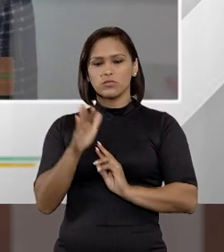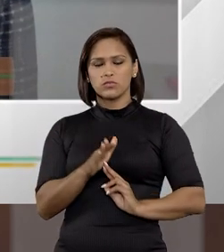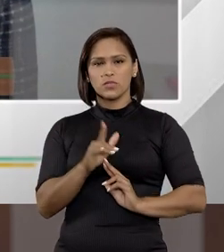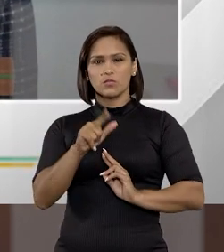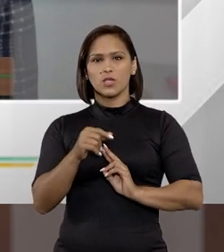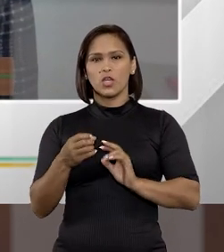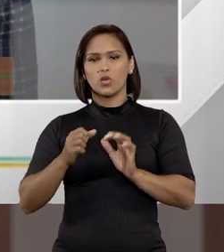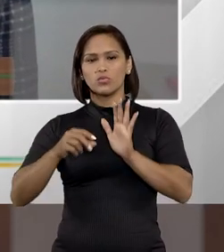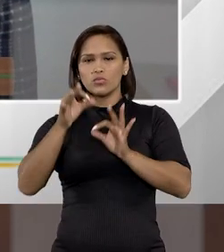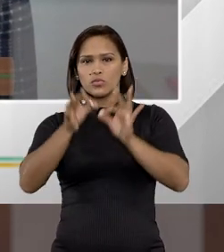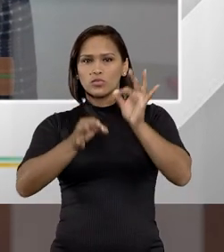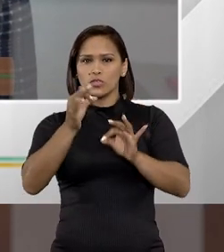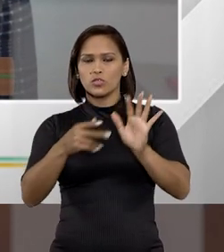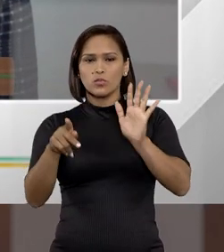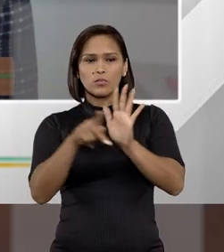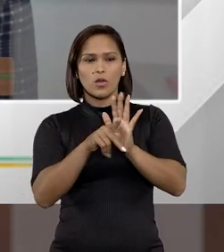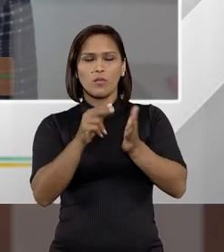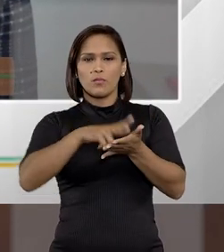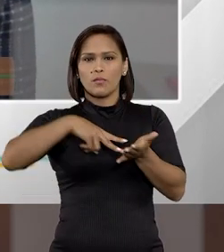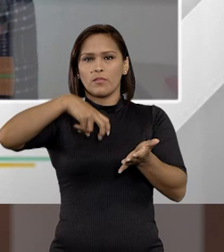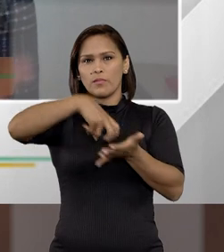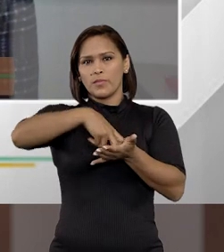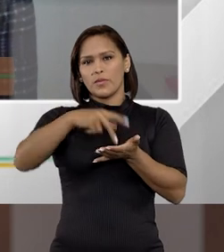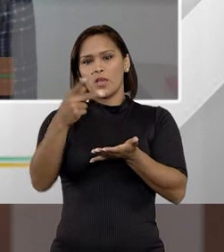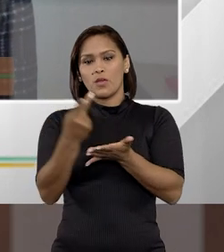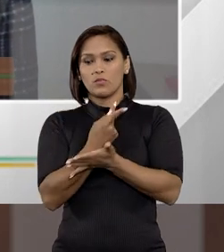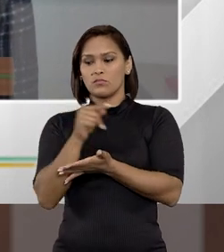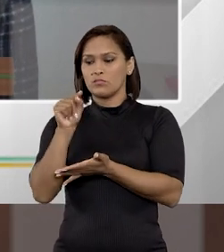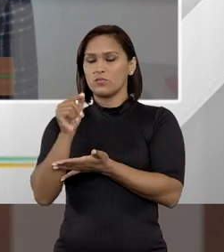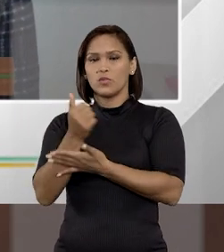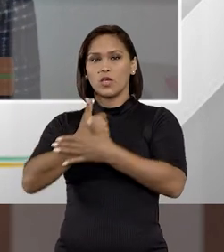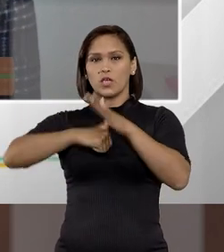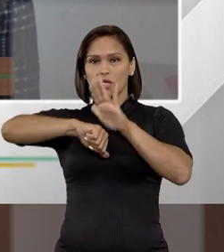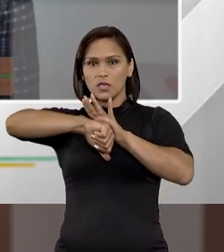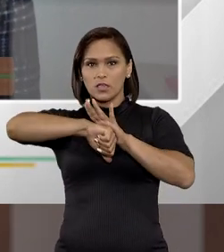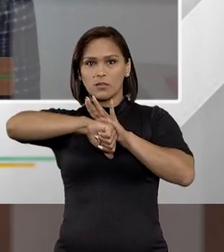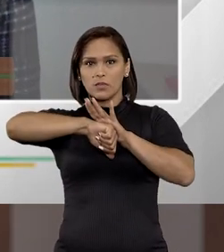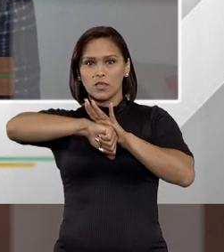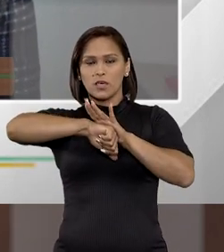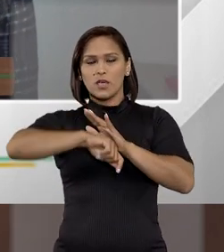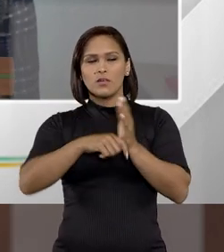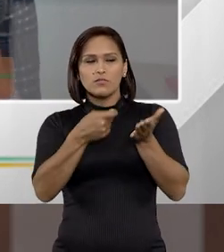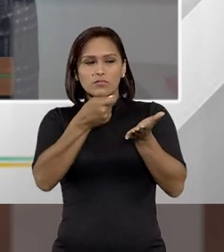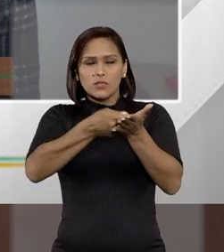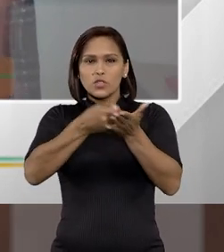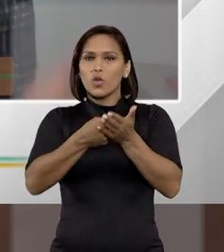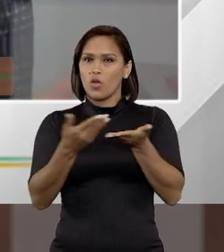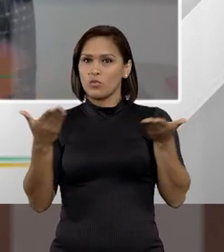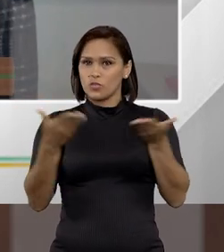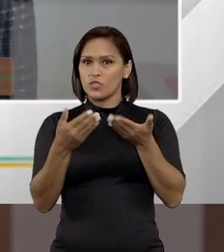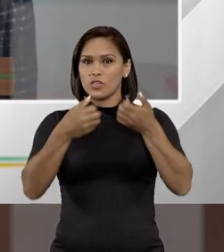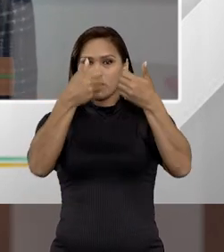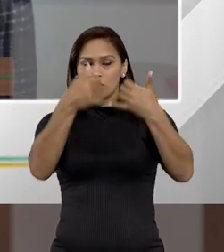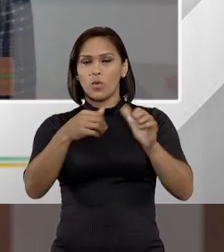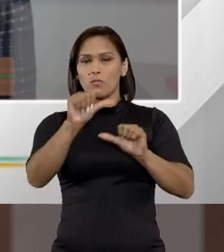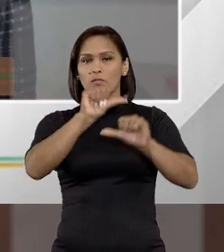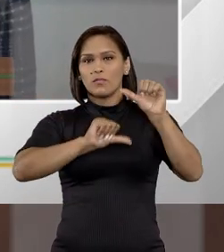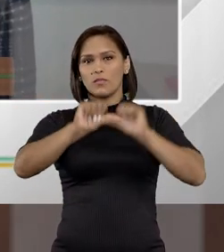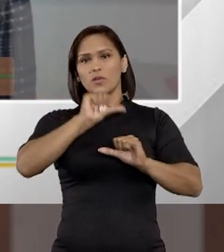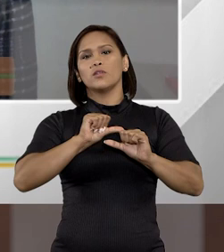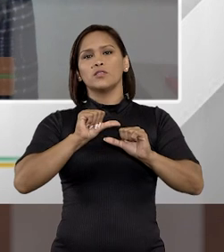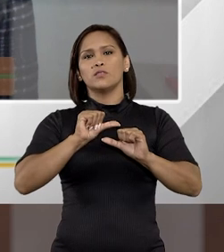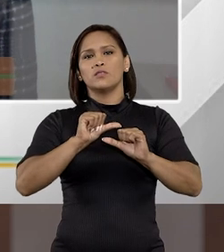recrudecer o tratamento jurídico penal aos que cometem crime e, a rigor, ele, como você já falou, ele